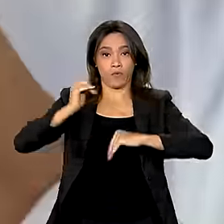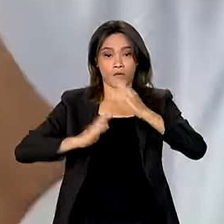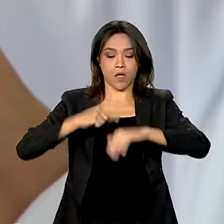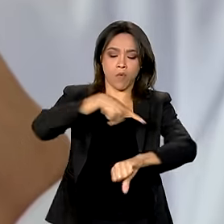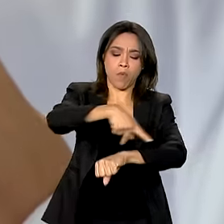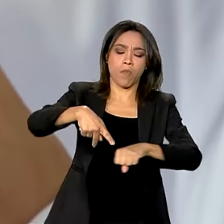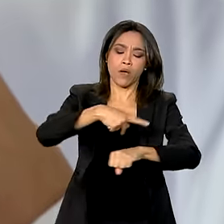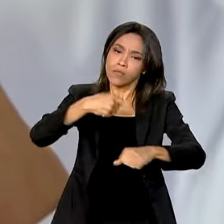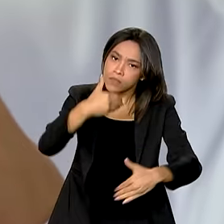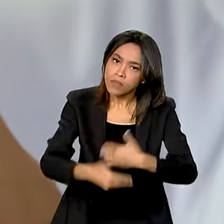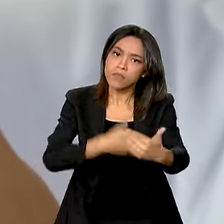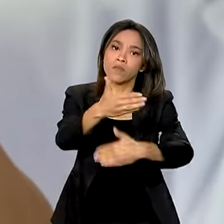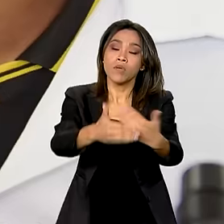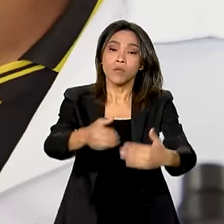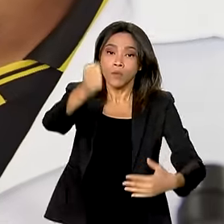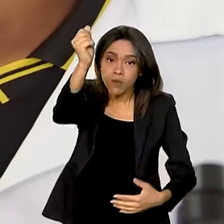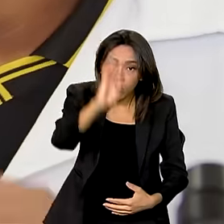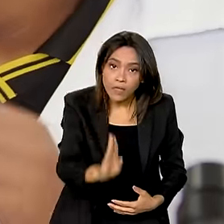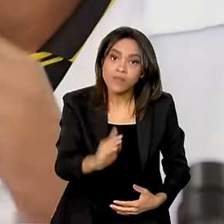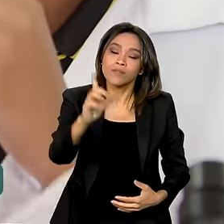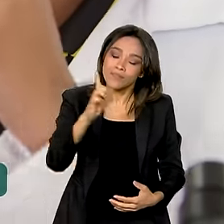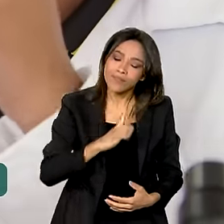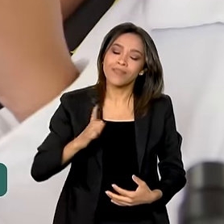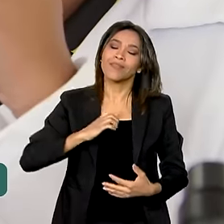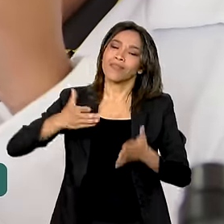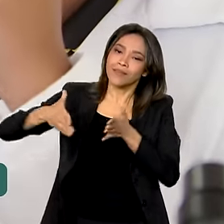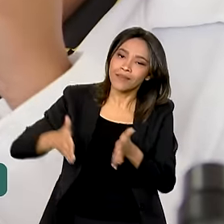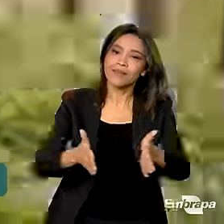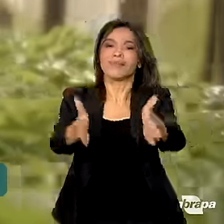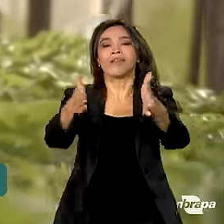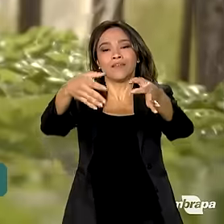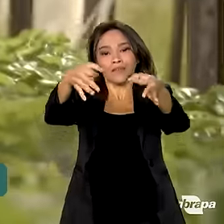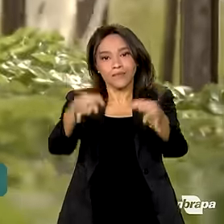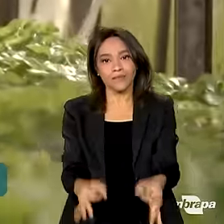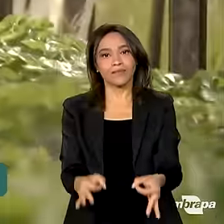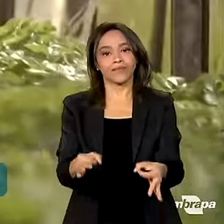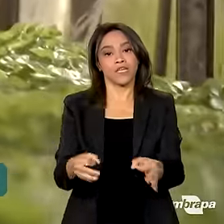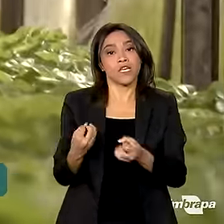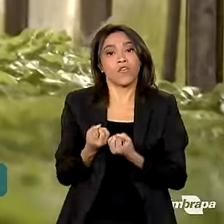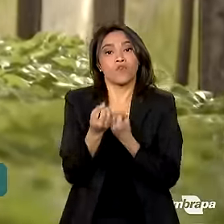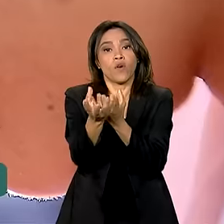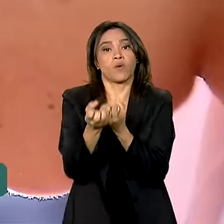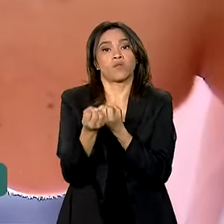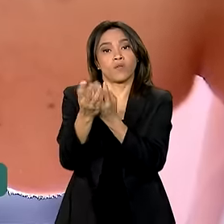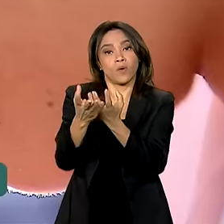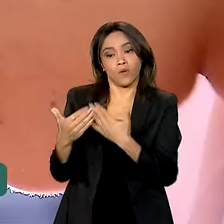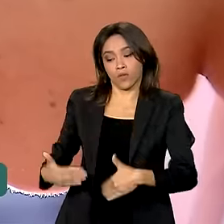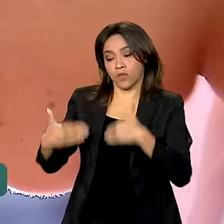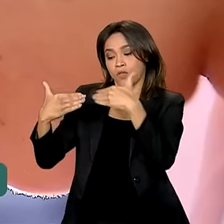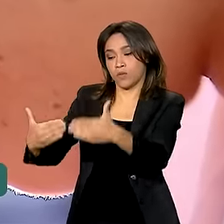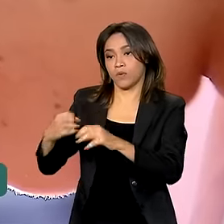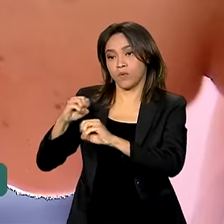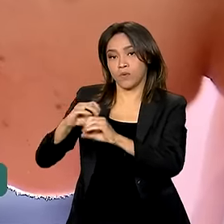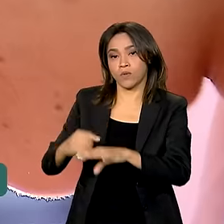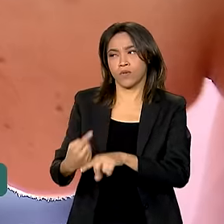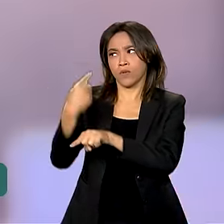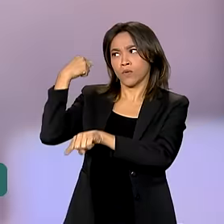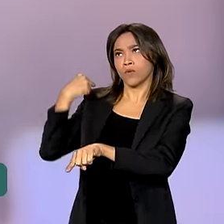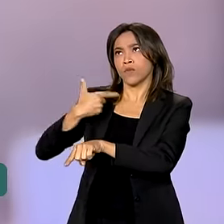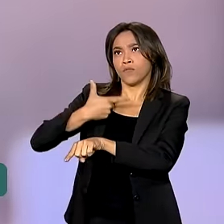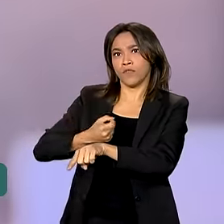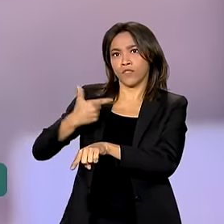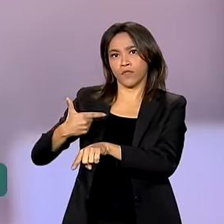desenvolvido? O Brasil tem caminhado neste sentido. Segundo dados do Ministério da Educação, em 2023,